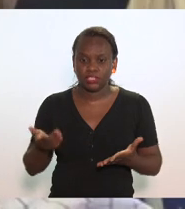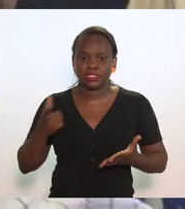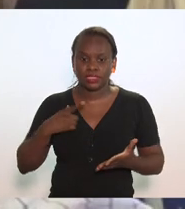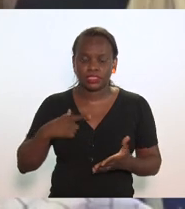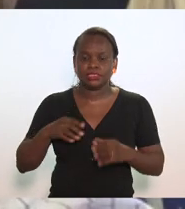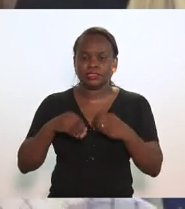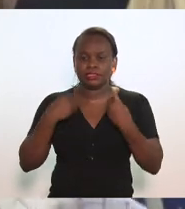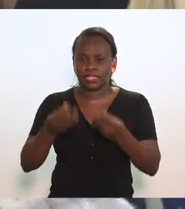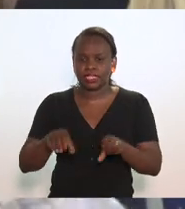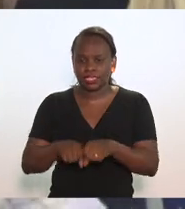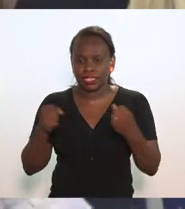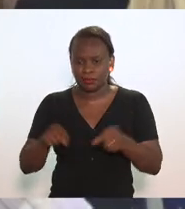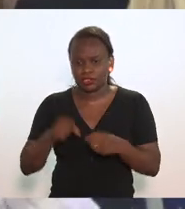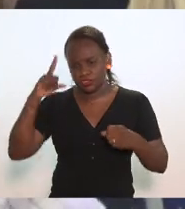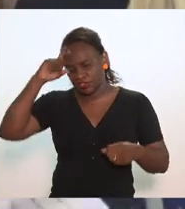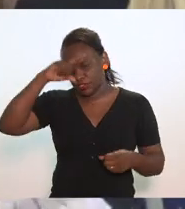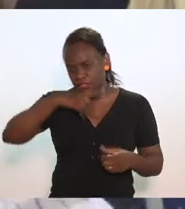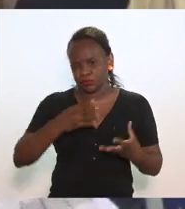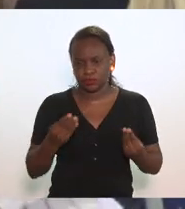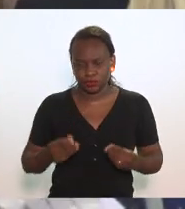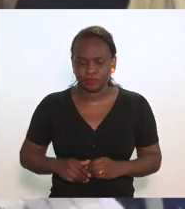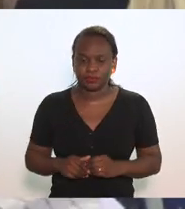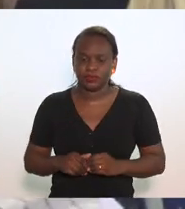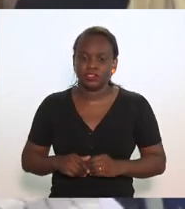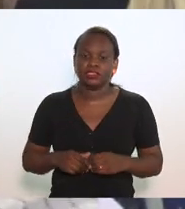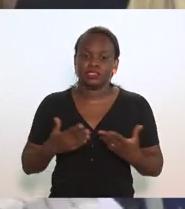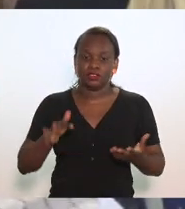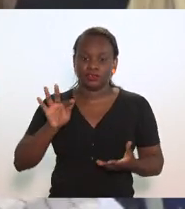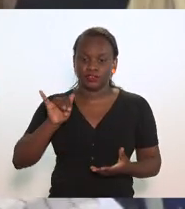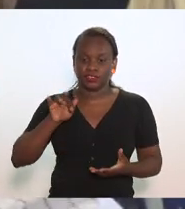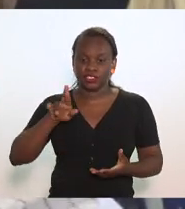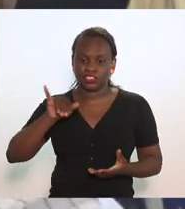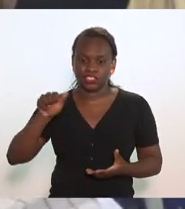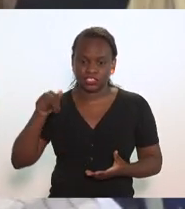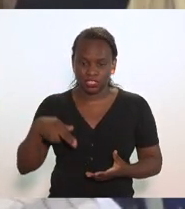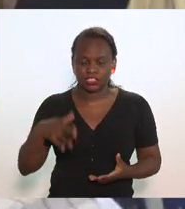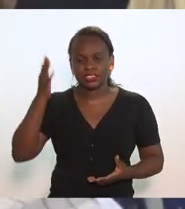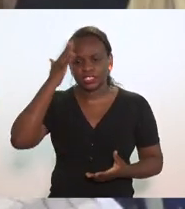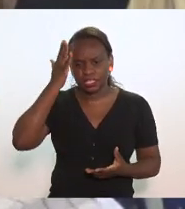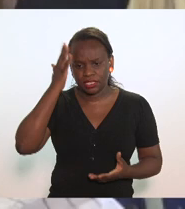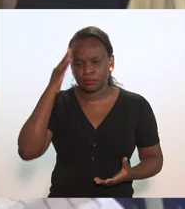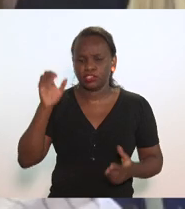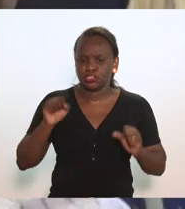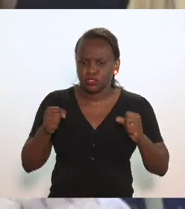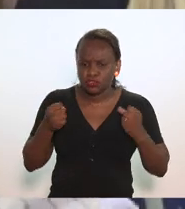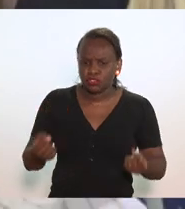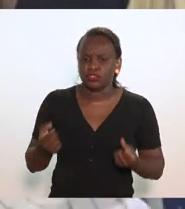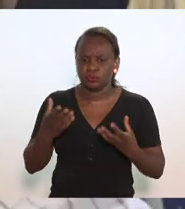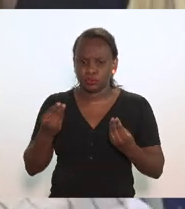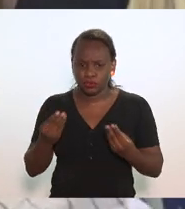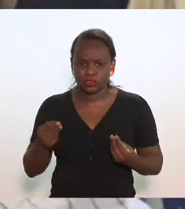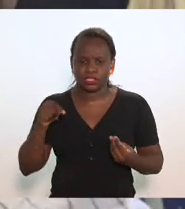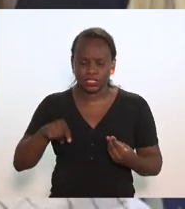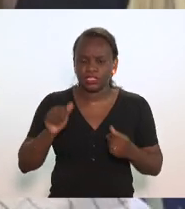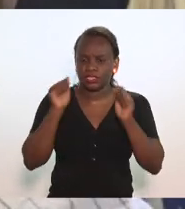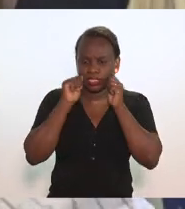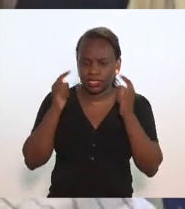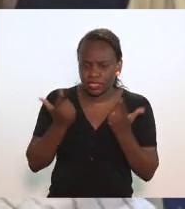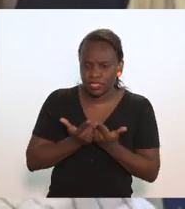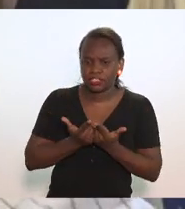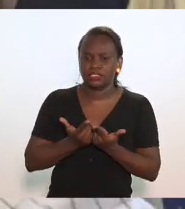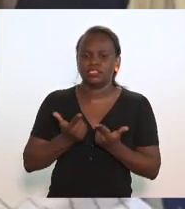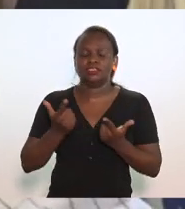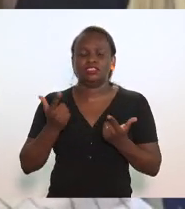prejuízos e dificuldades com os contribuintes. A Firjan reconhece o enorme esforço que essa casa legislativa,